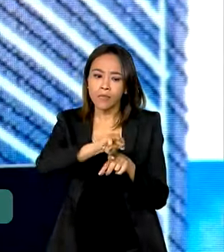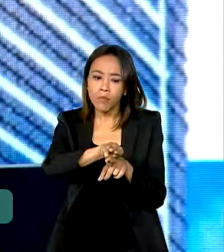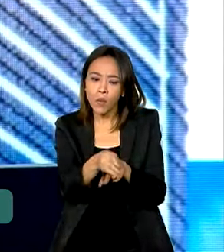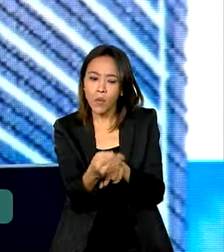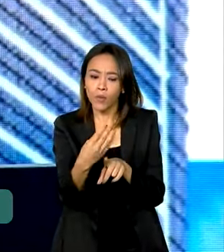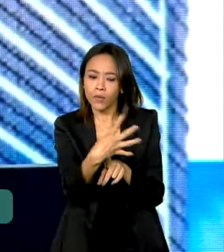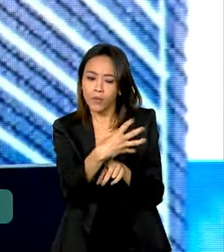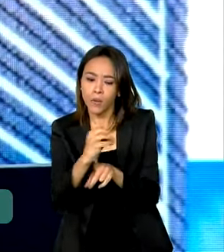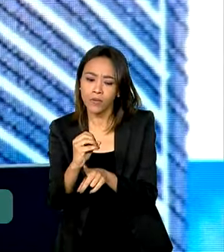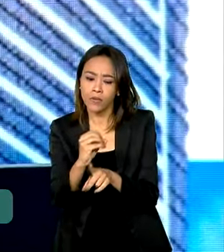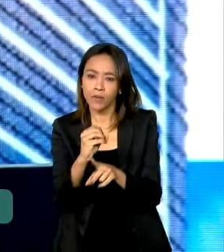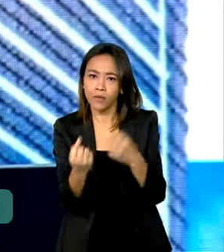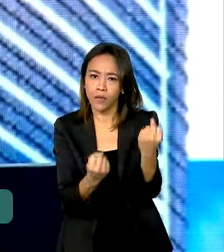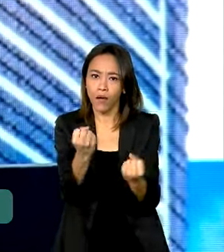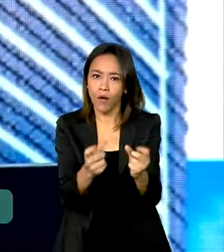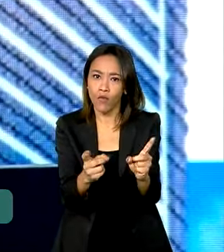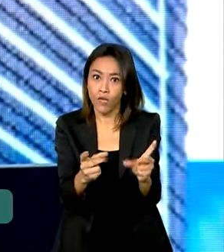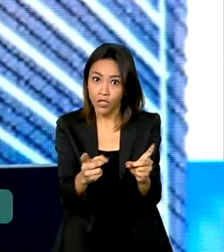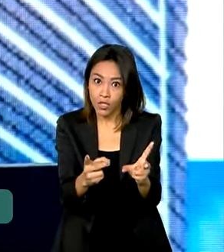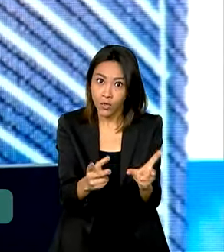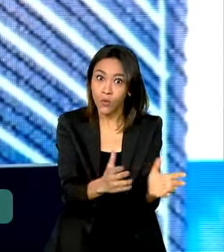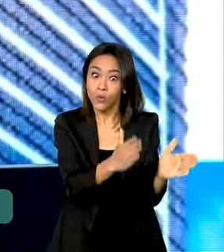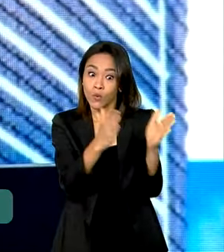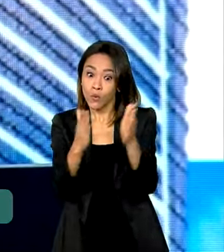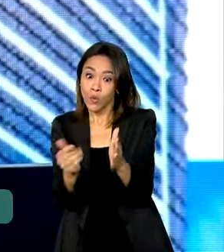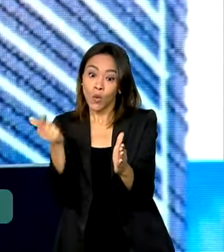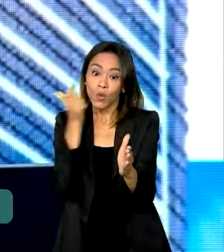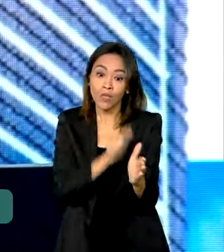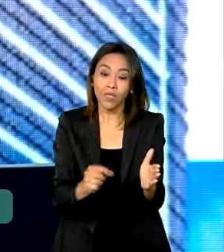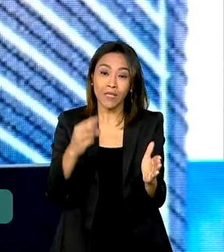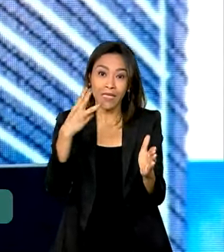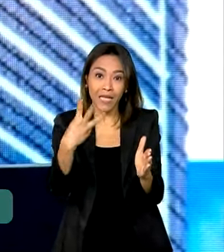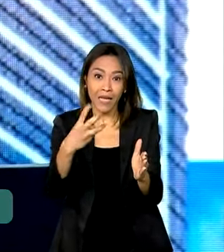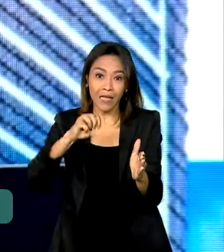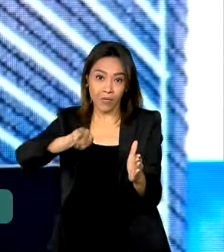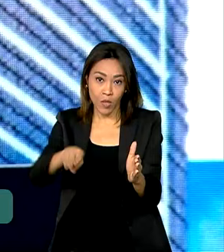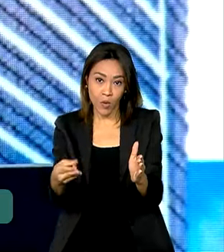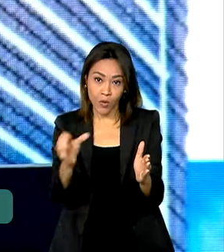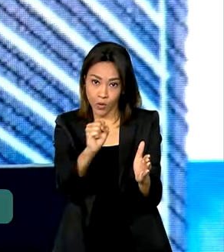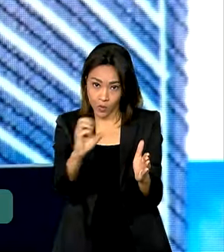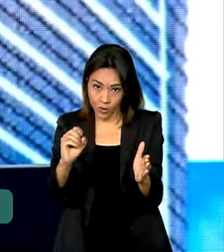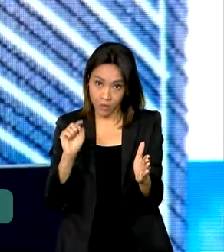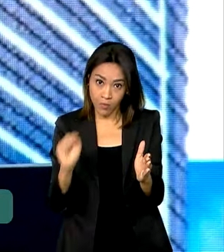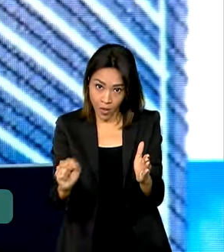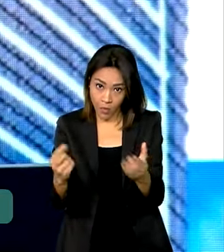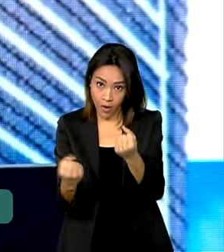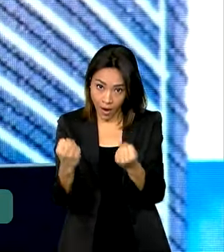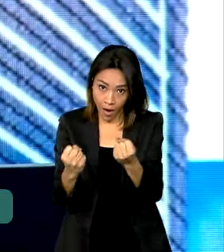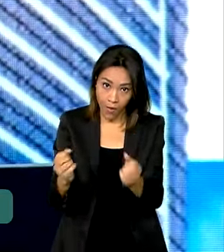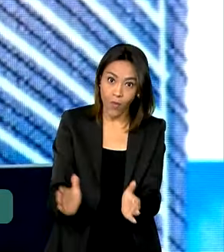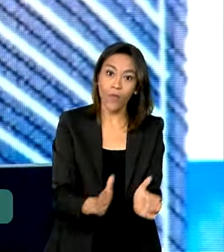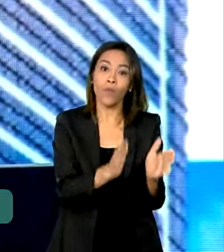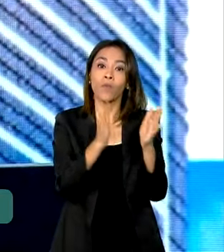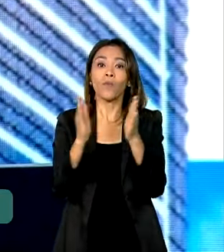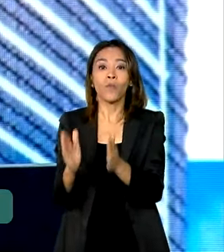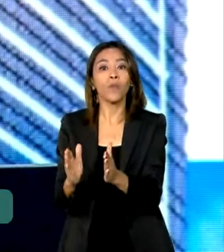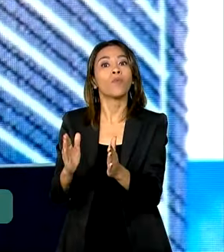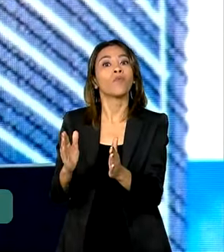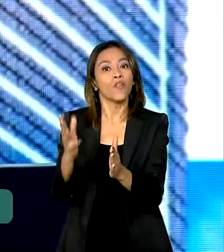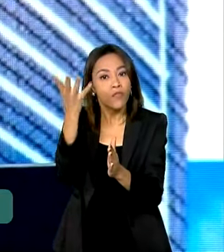400 mil veículos. Chegamos a 3 milhões e 800 mil veículos. E nós